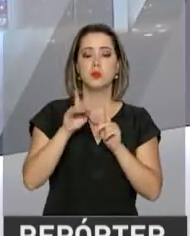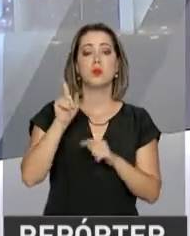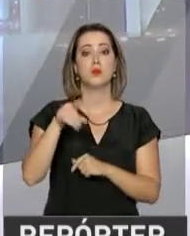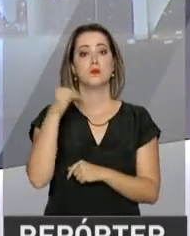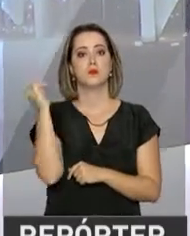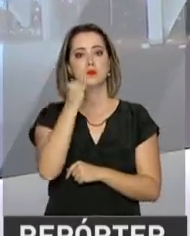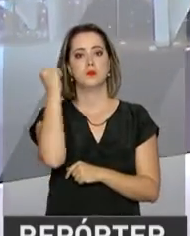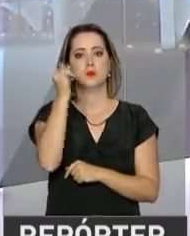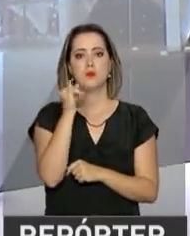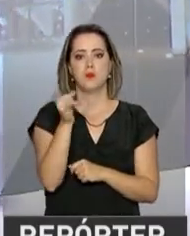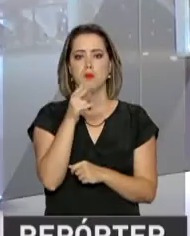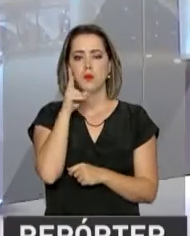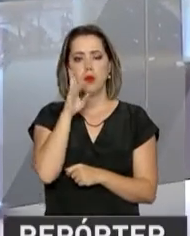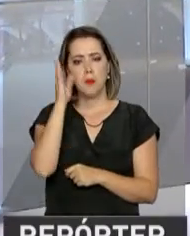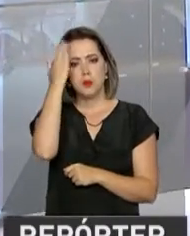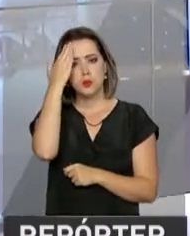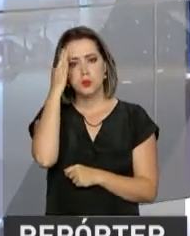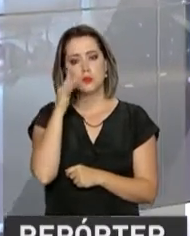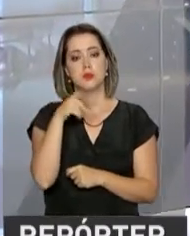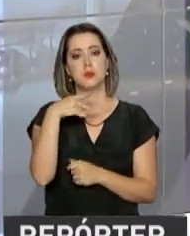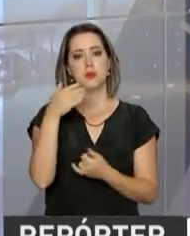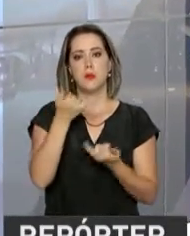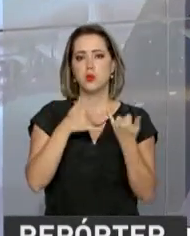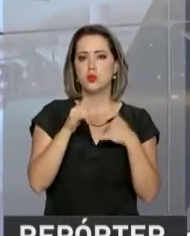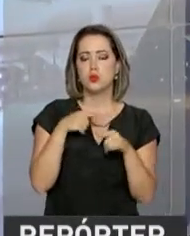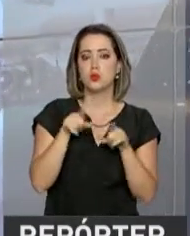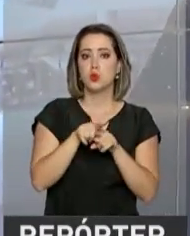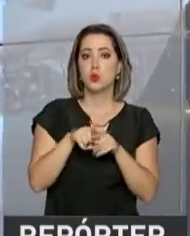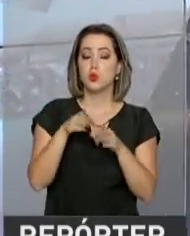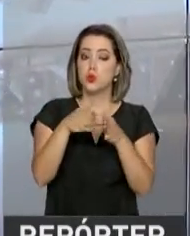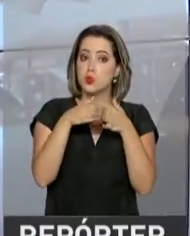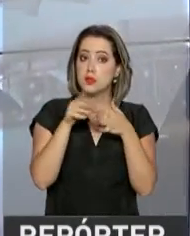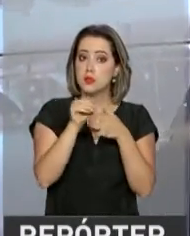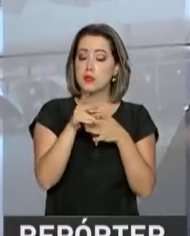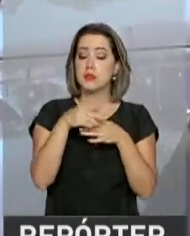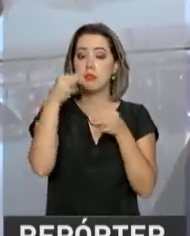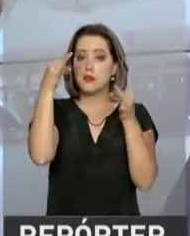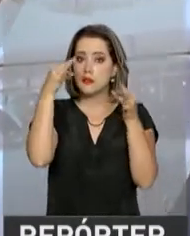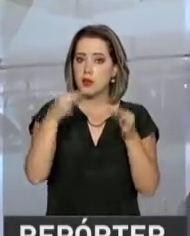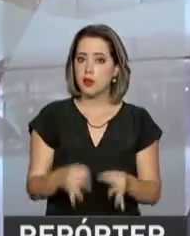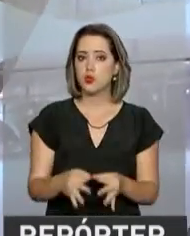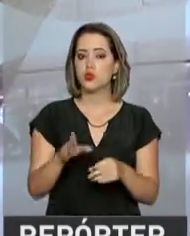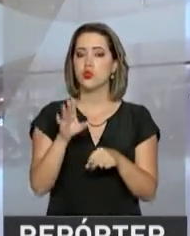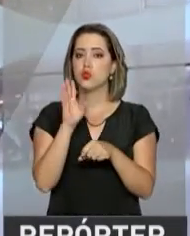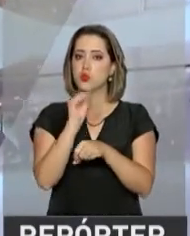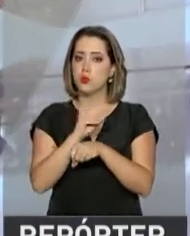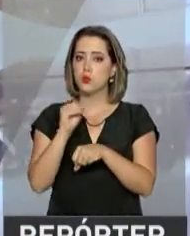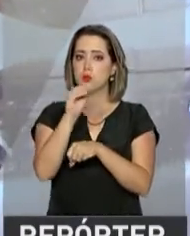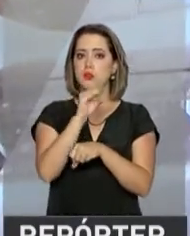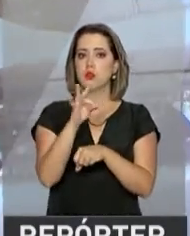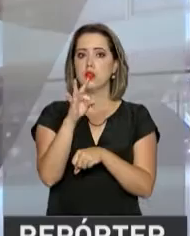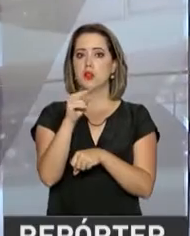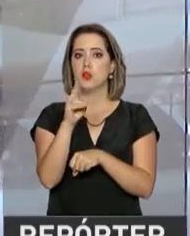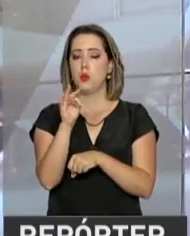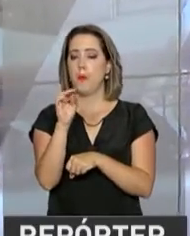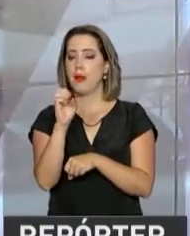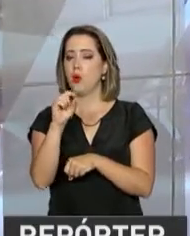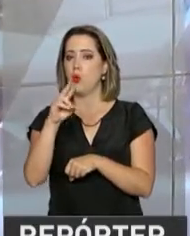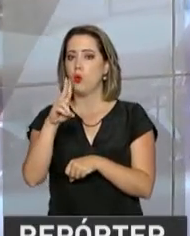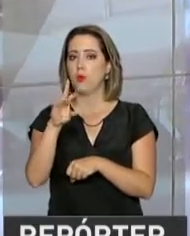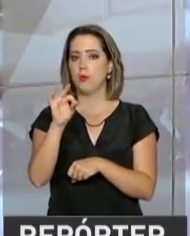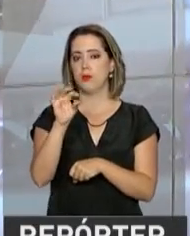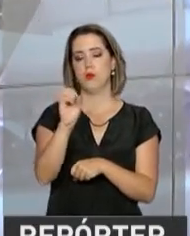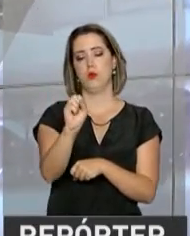a importância do diagnóstico e de seguir corretamente o tratamento contra a tuberculose, o Ministério da Saúde lançou uma campanha que